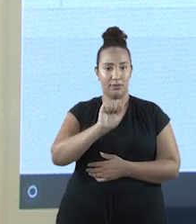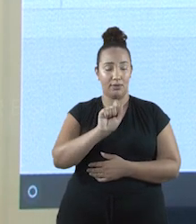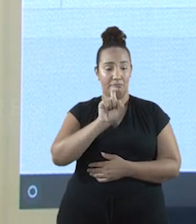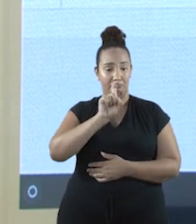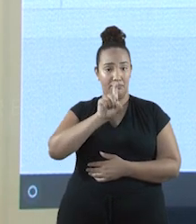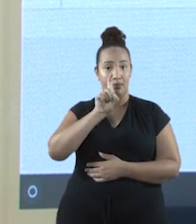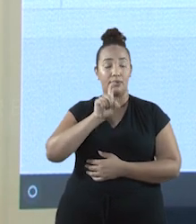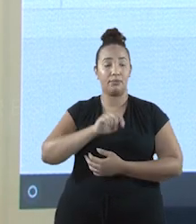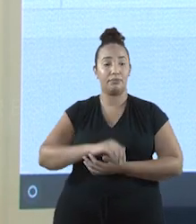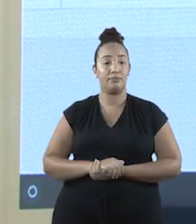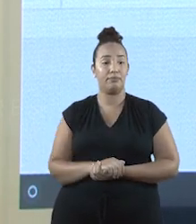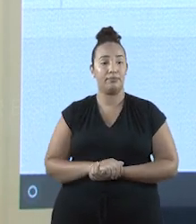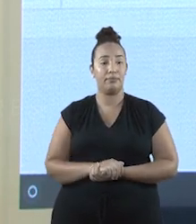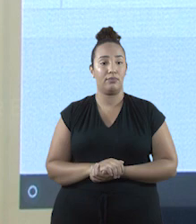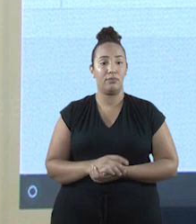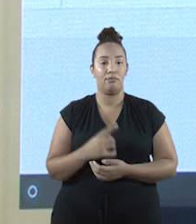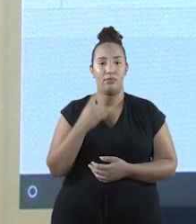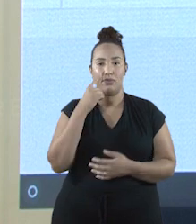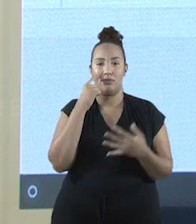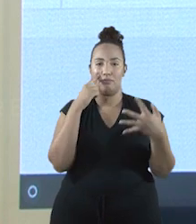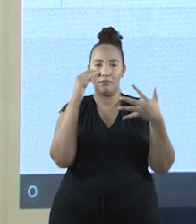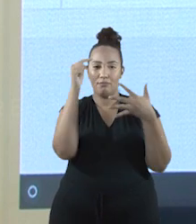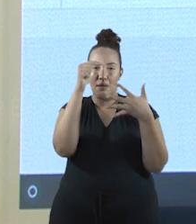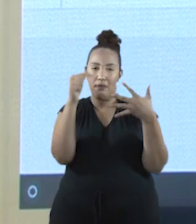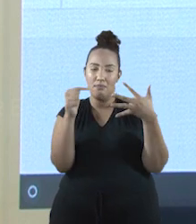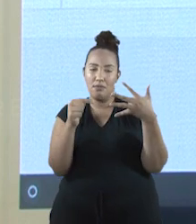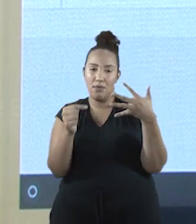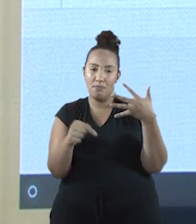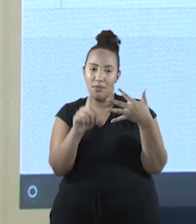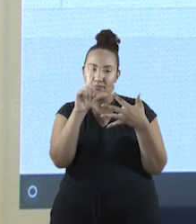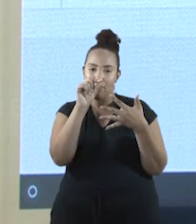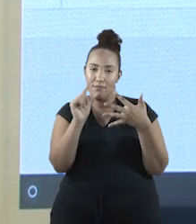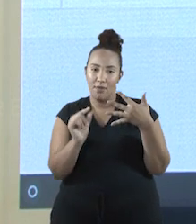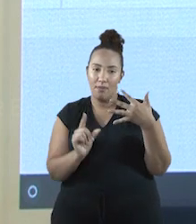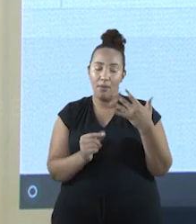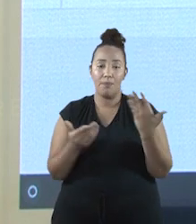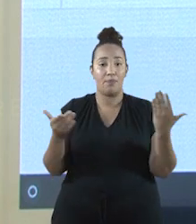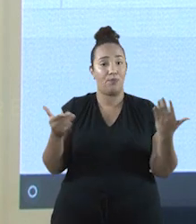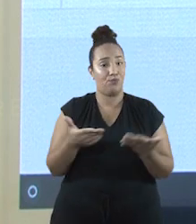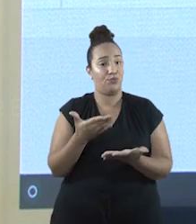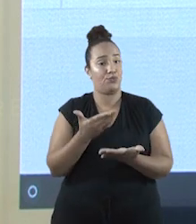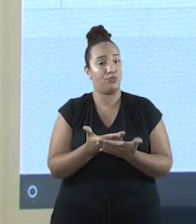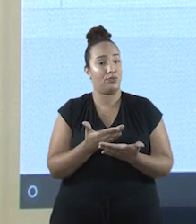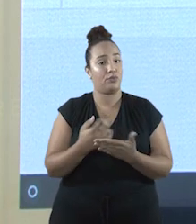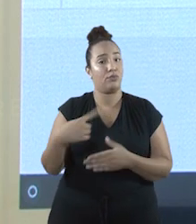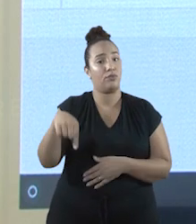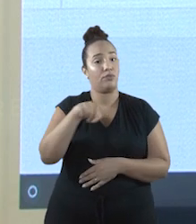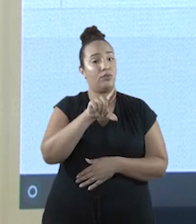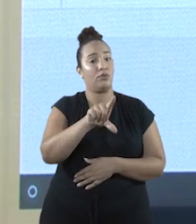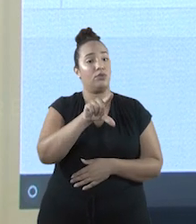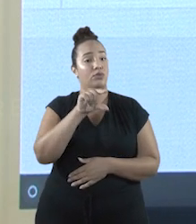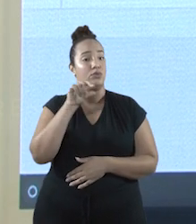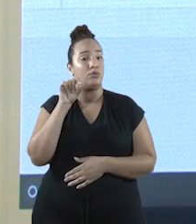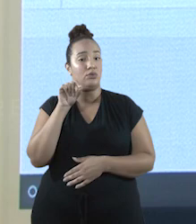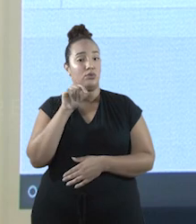Aqui, vemos diversas opções. Para a aula de hoje, vamos escolher